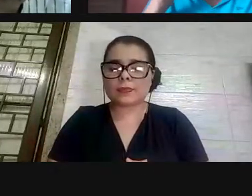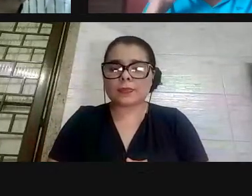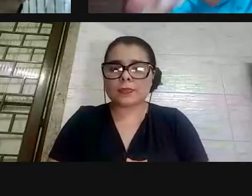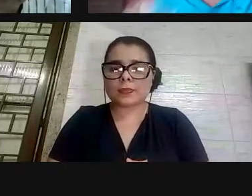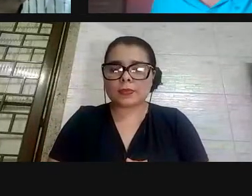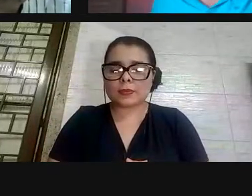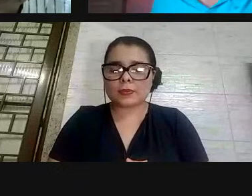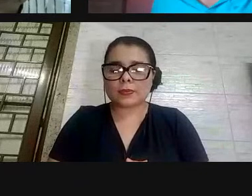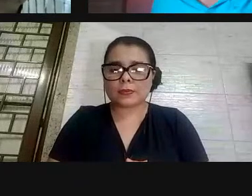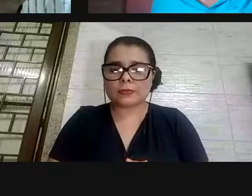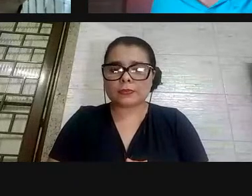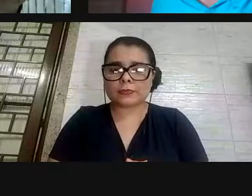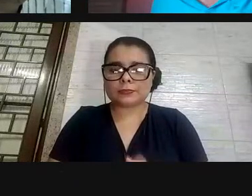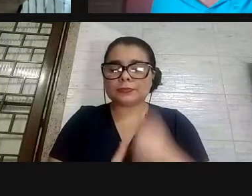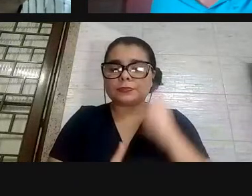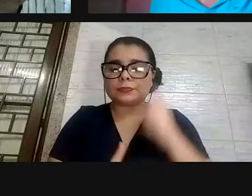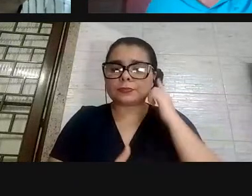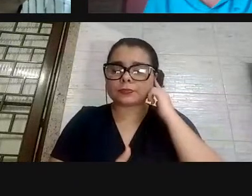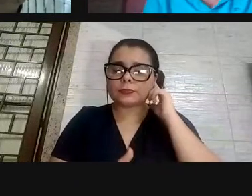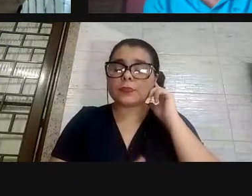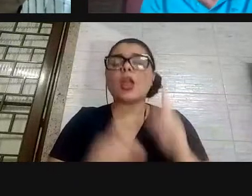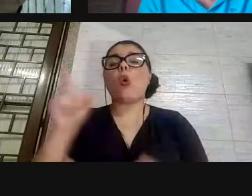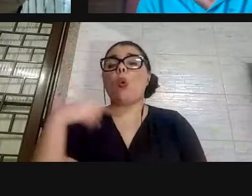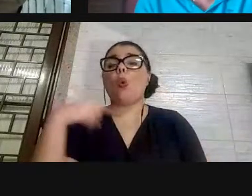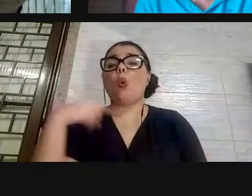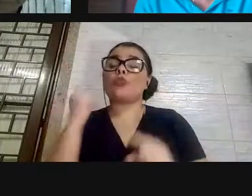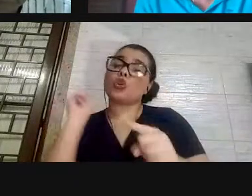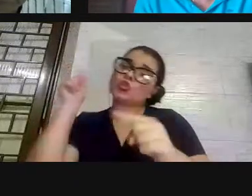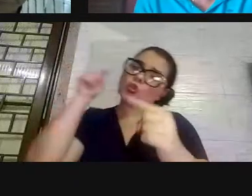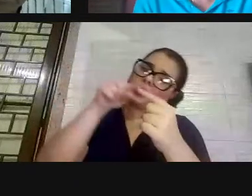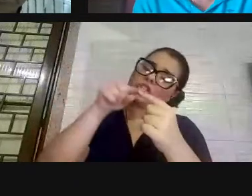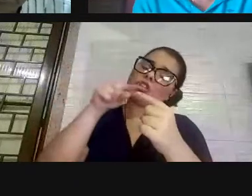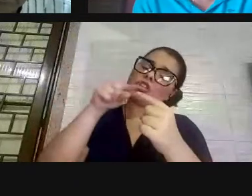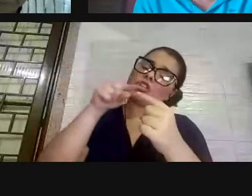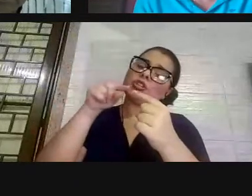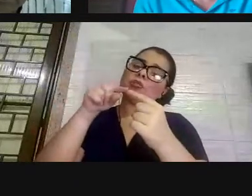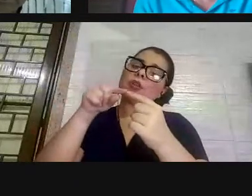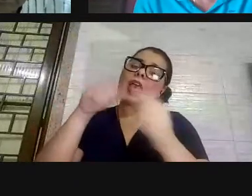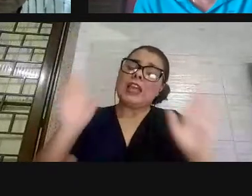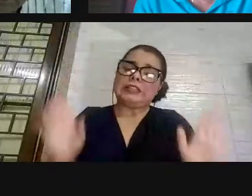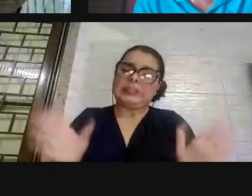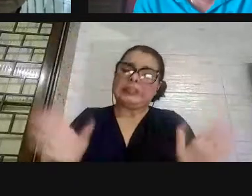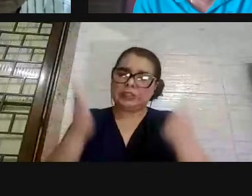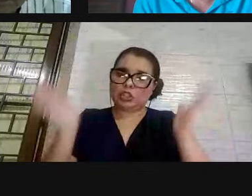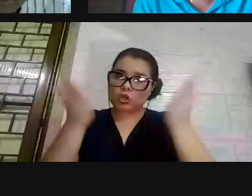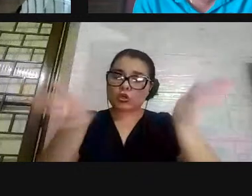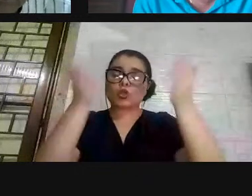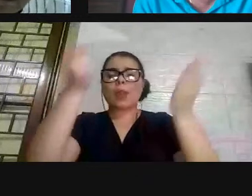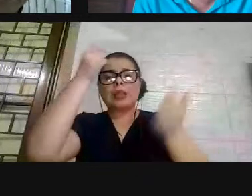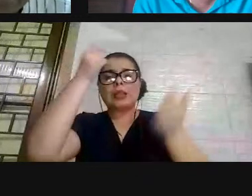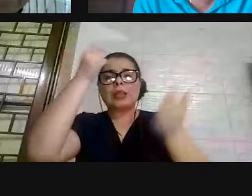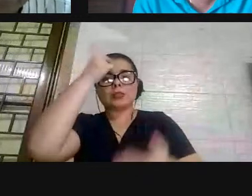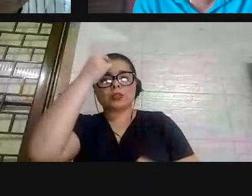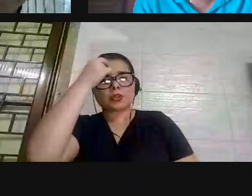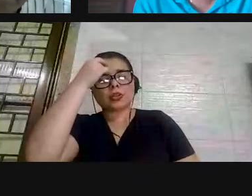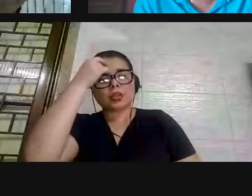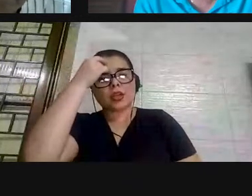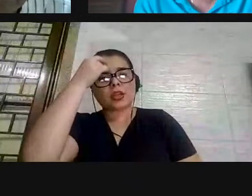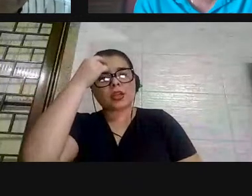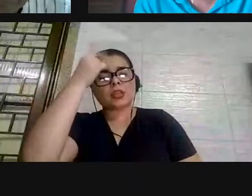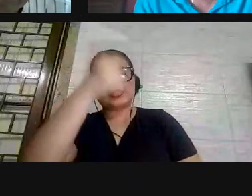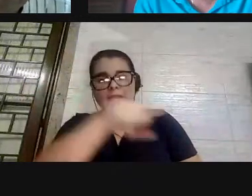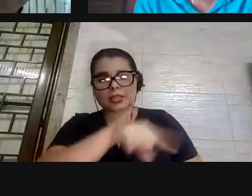O nosso objetivo é gerar, estimular o intelectualismo orgânico, isso aí é